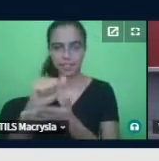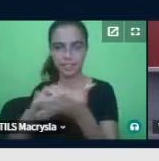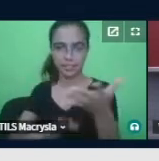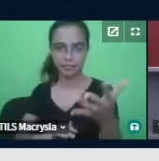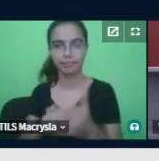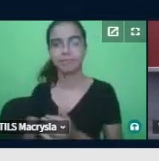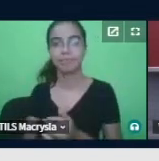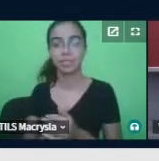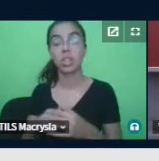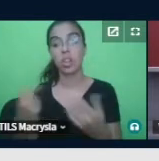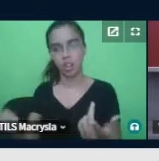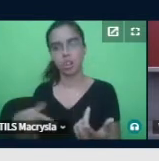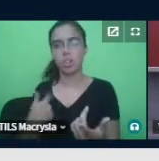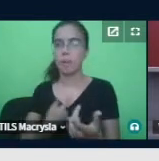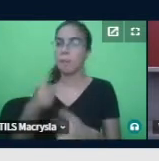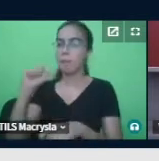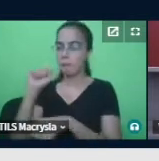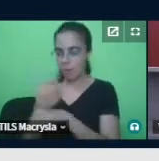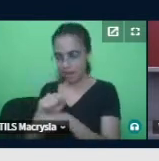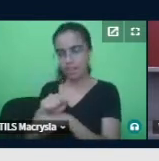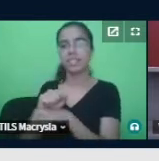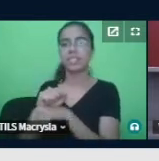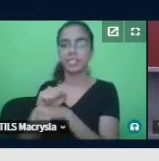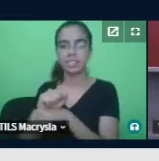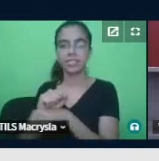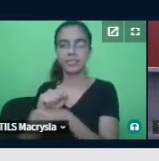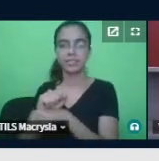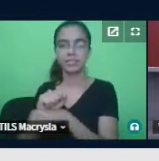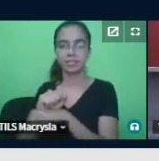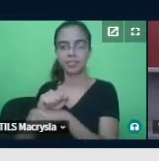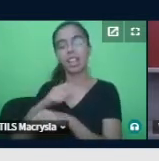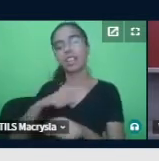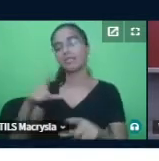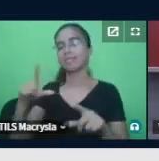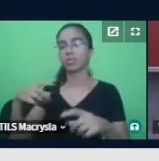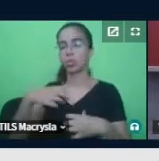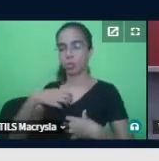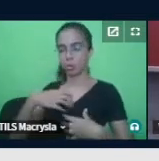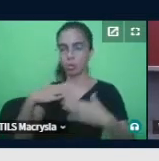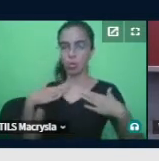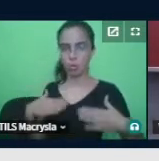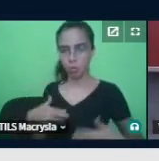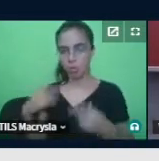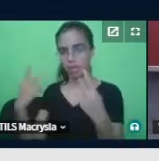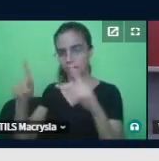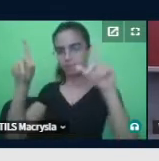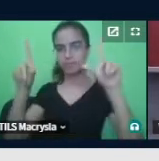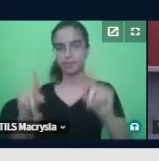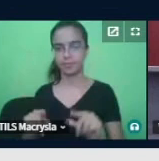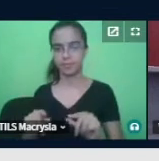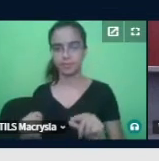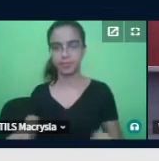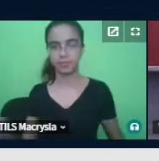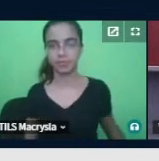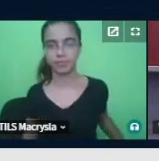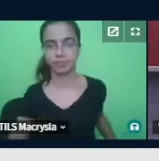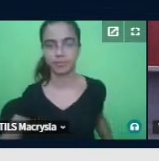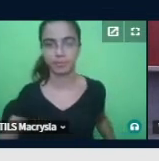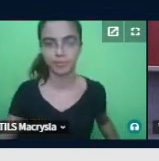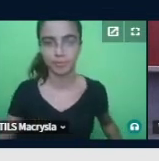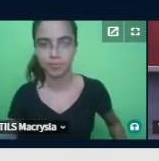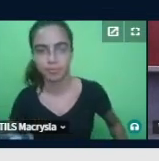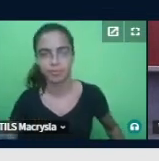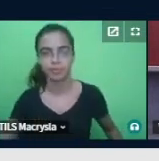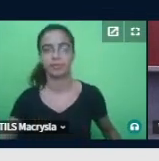comportamento, ele diminuiu, tá? É, deixa passar para ser próximo. Agora, aqui,